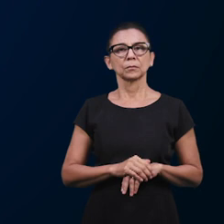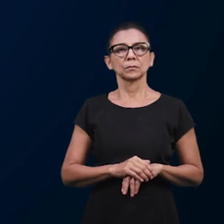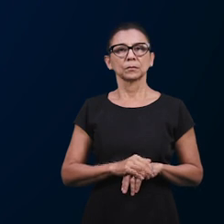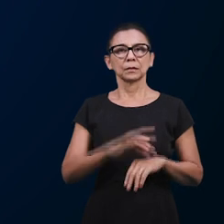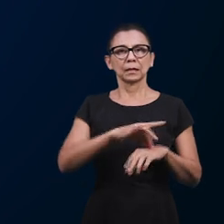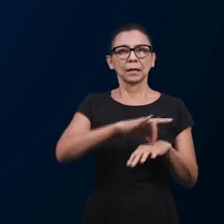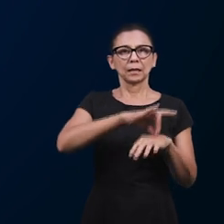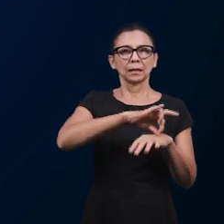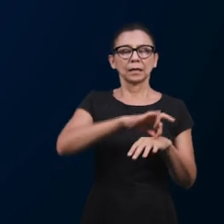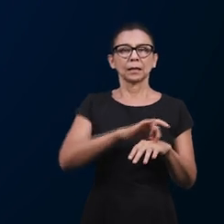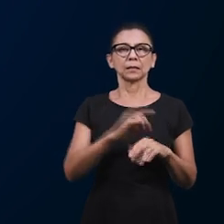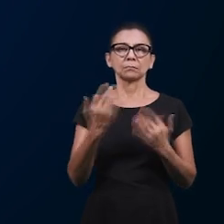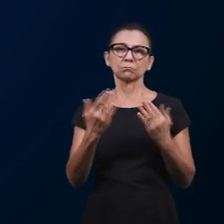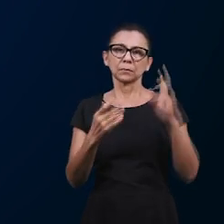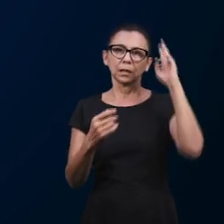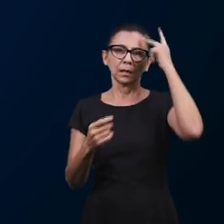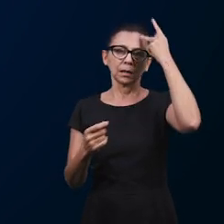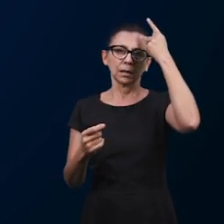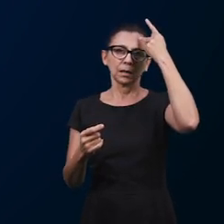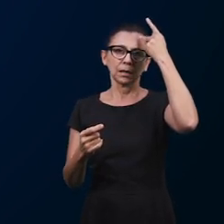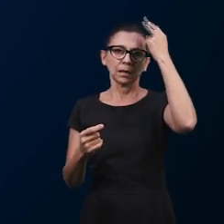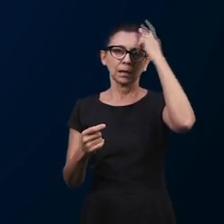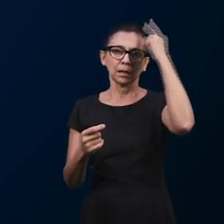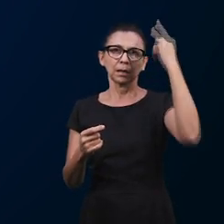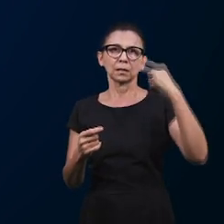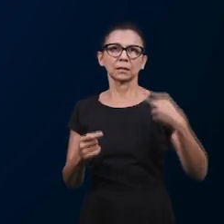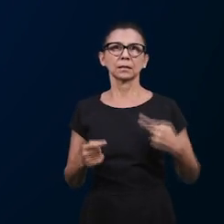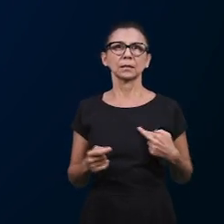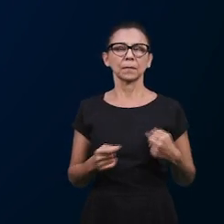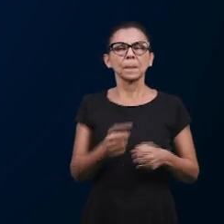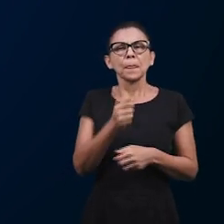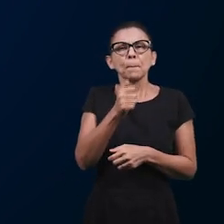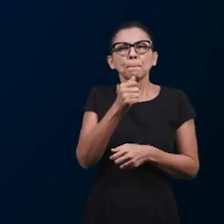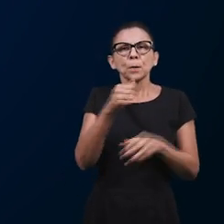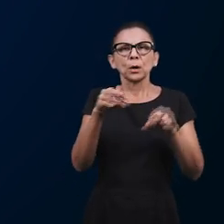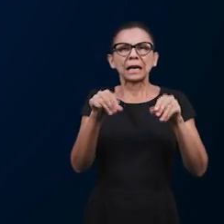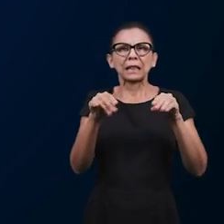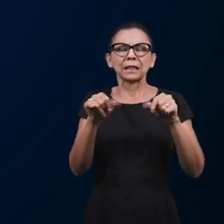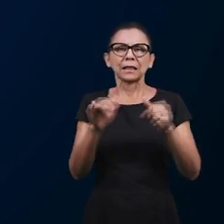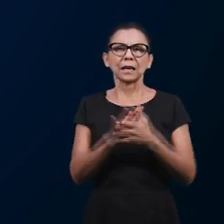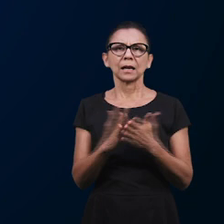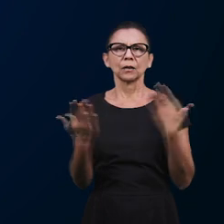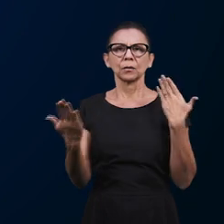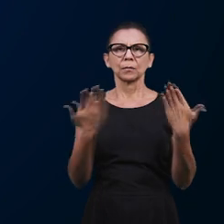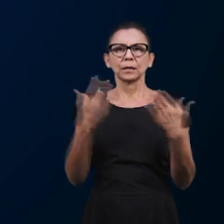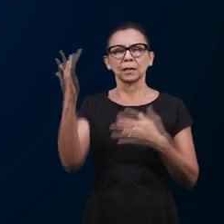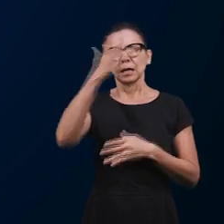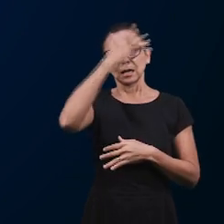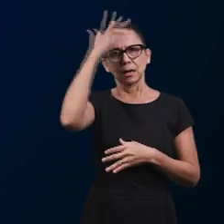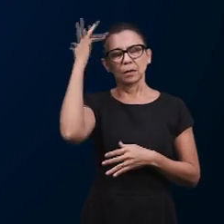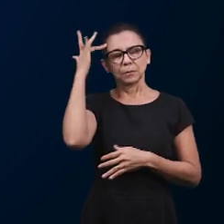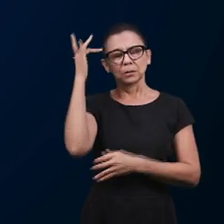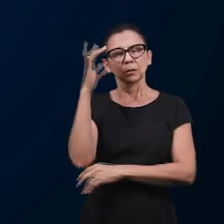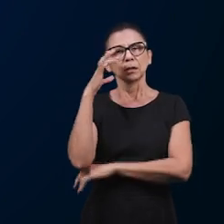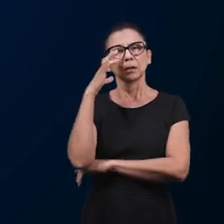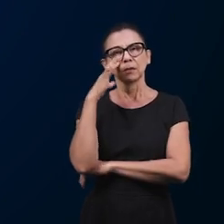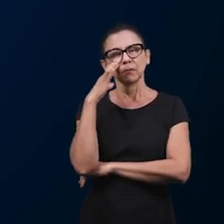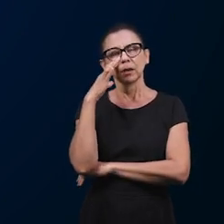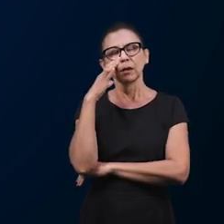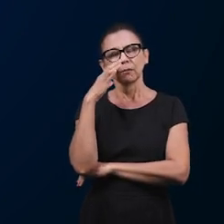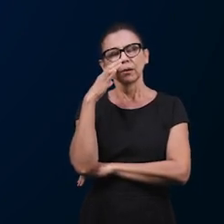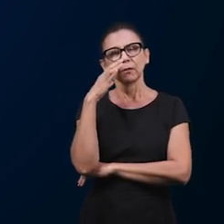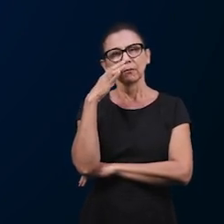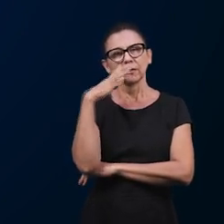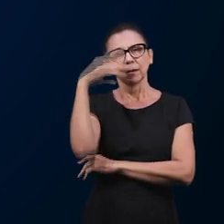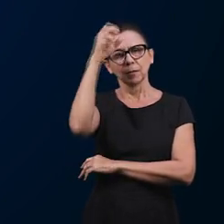E o segundo, pouca terra. É o que ouve a palavra e logo a recebe com alegria. Mas não